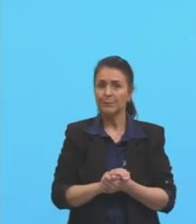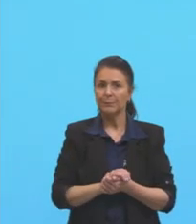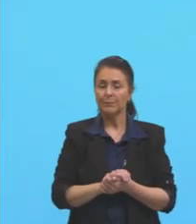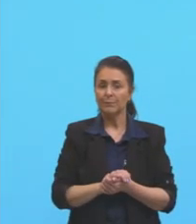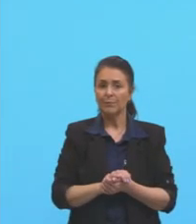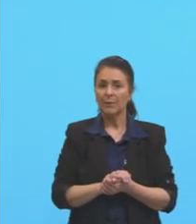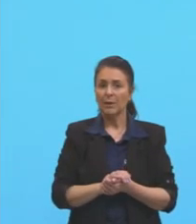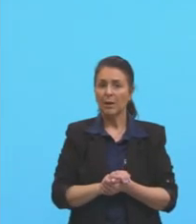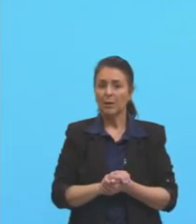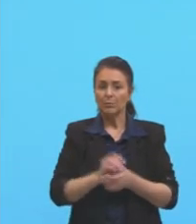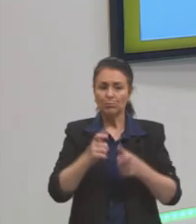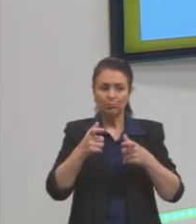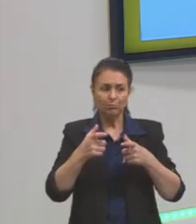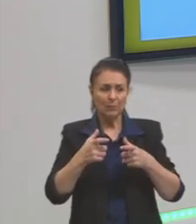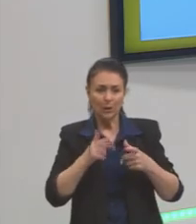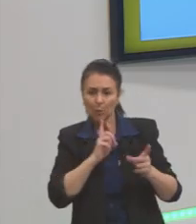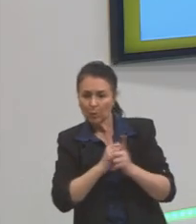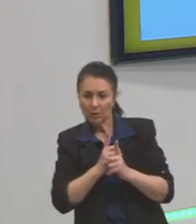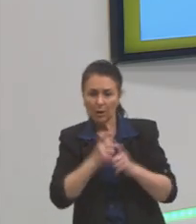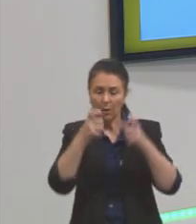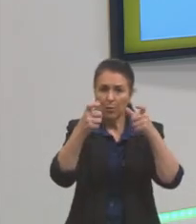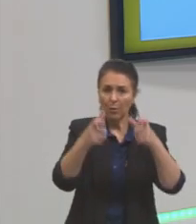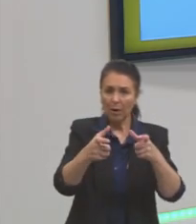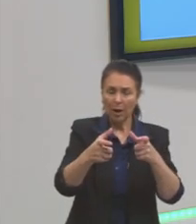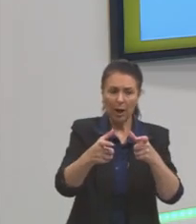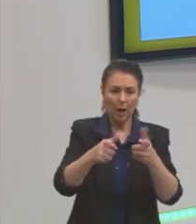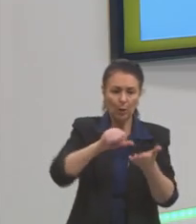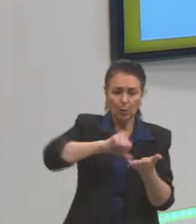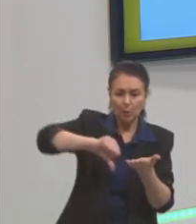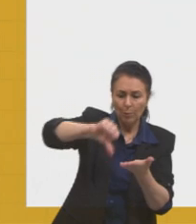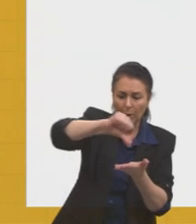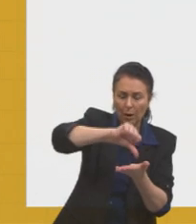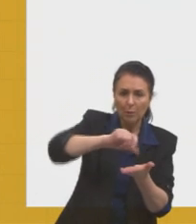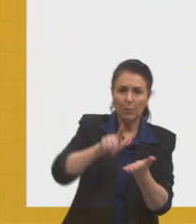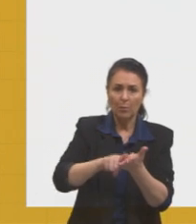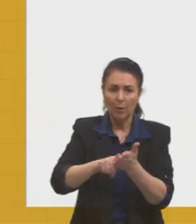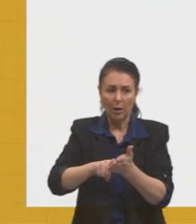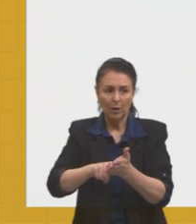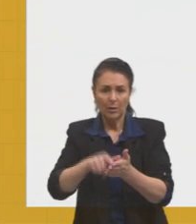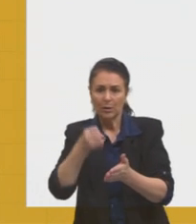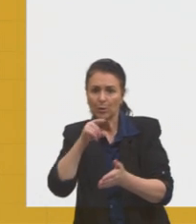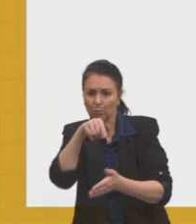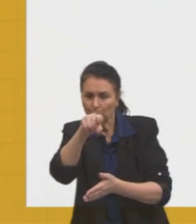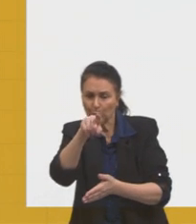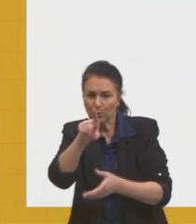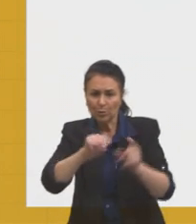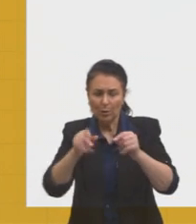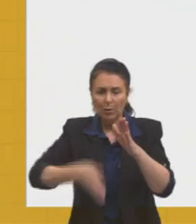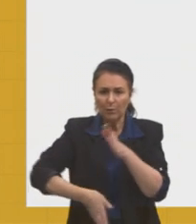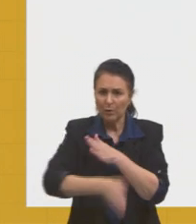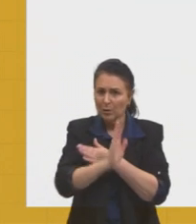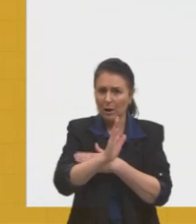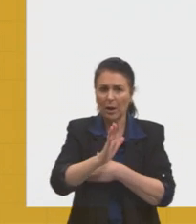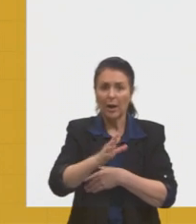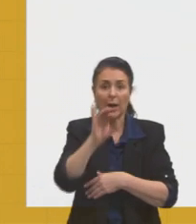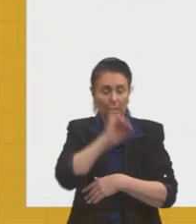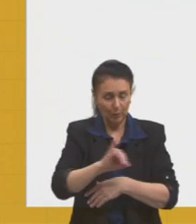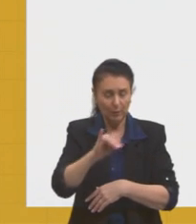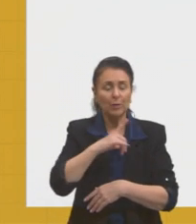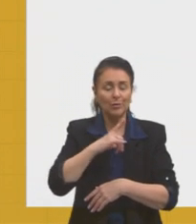Se localizar num mapa de papel, quando a gente está viajando e precisa utilizar ele, é importante que a gente tenha esse conhecimento também.